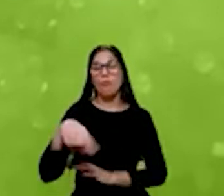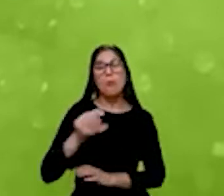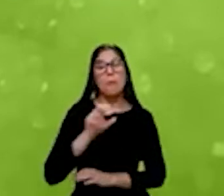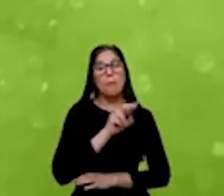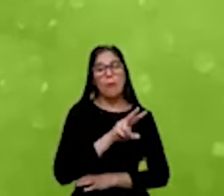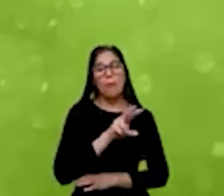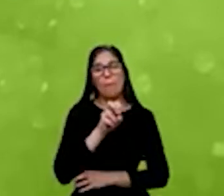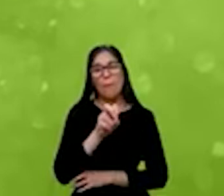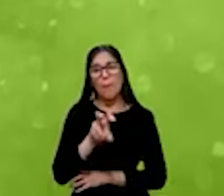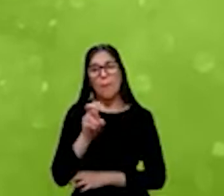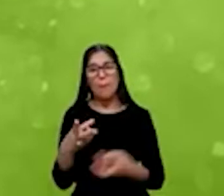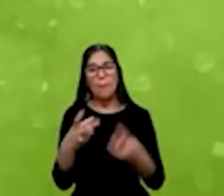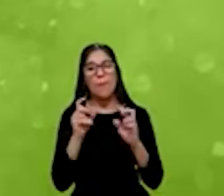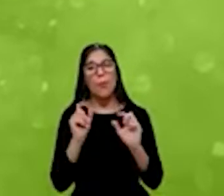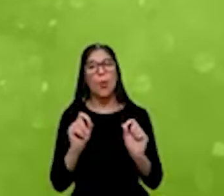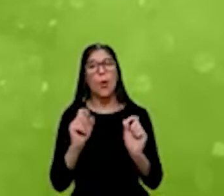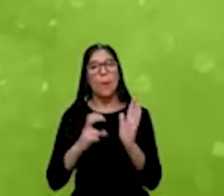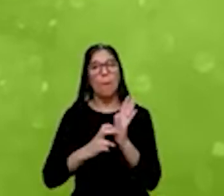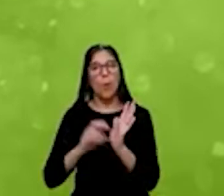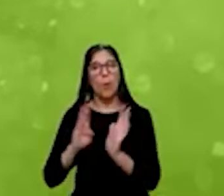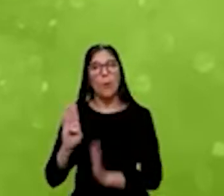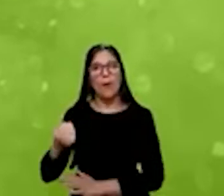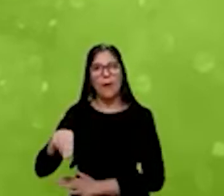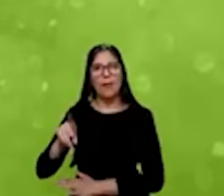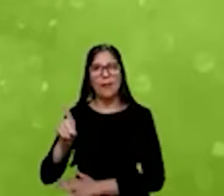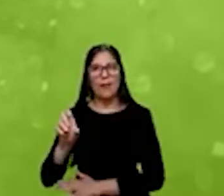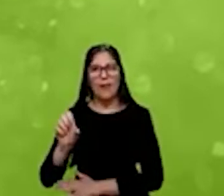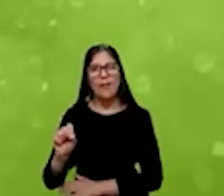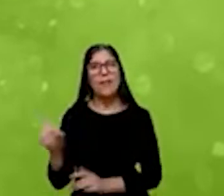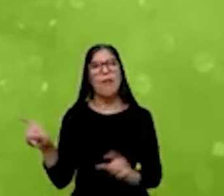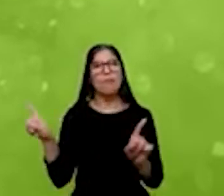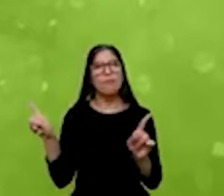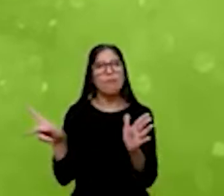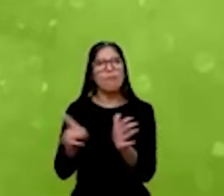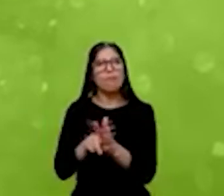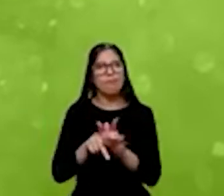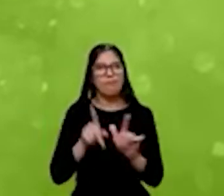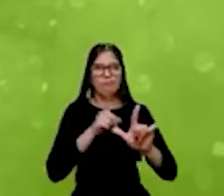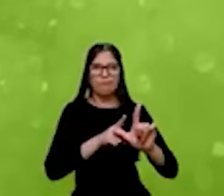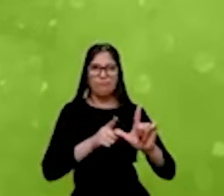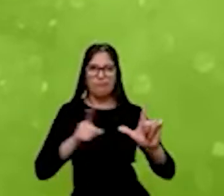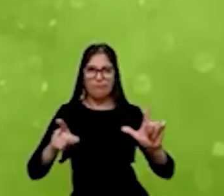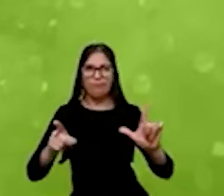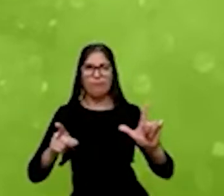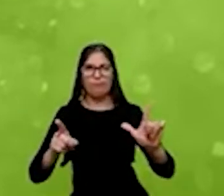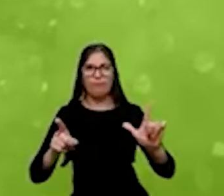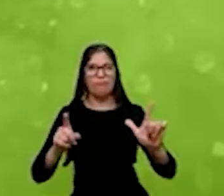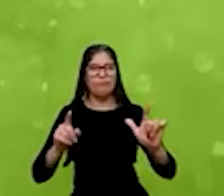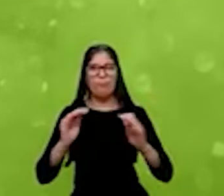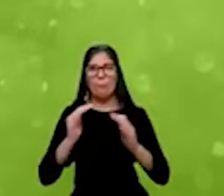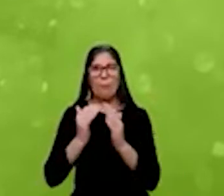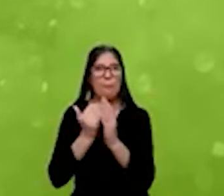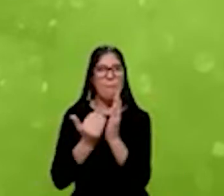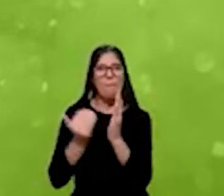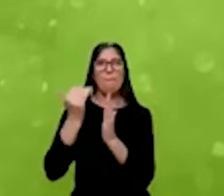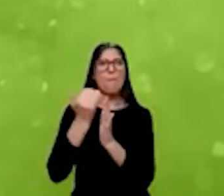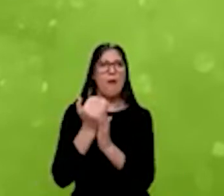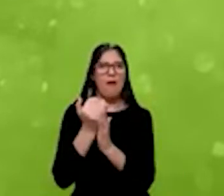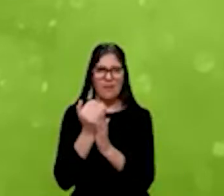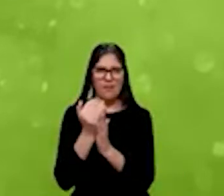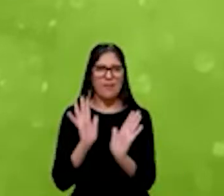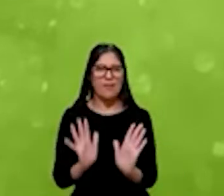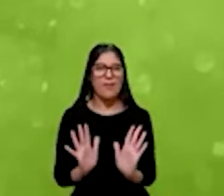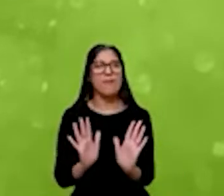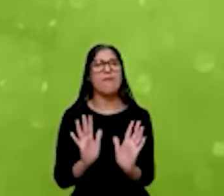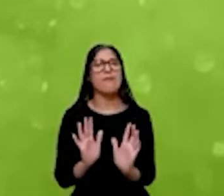é o banco dos indicadores, além do tangível, além do balanço. Então, a gente tem lá o